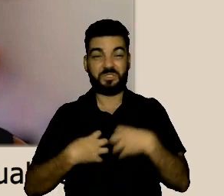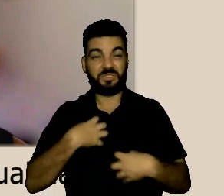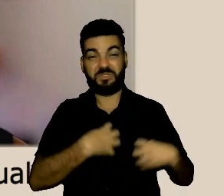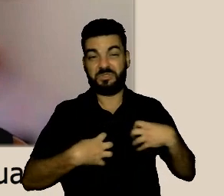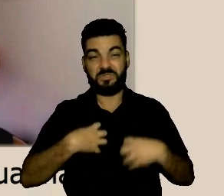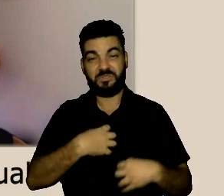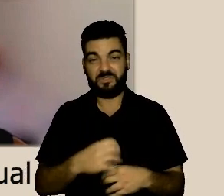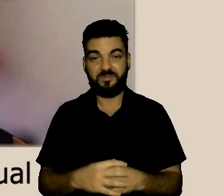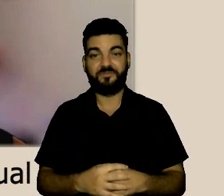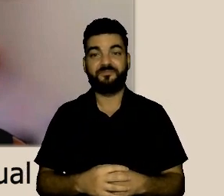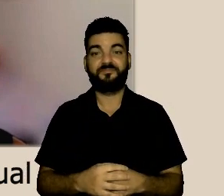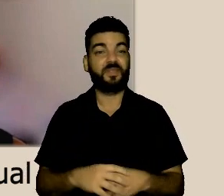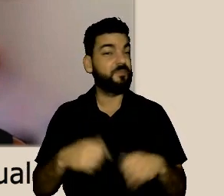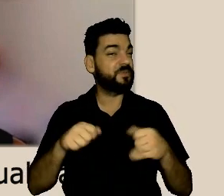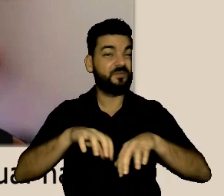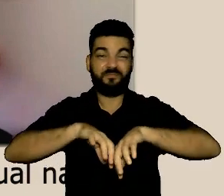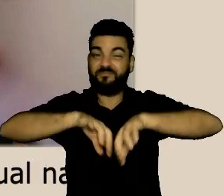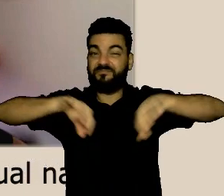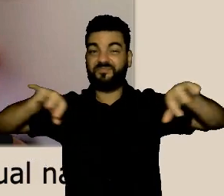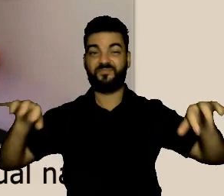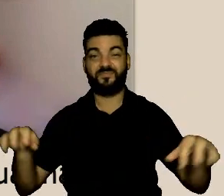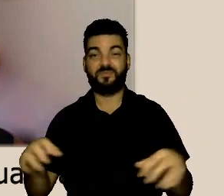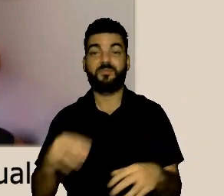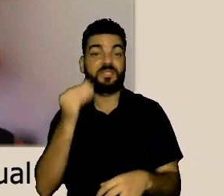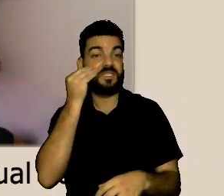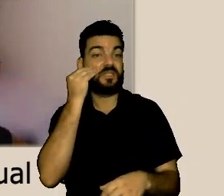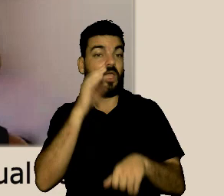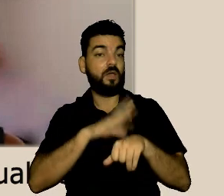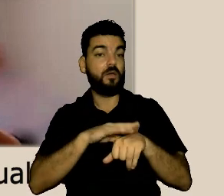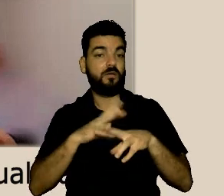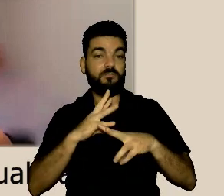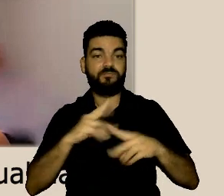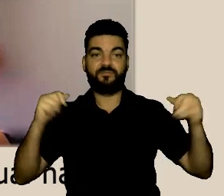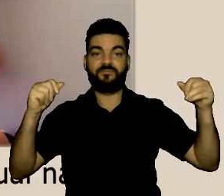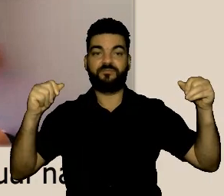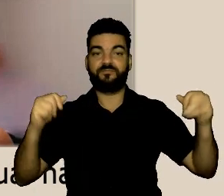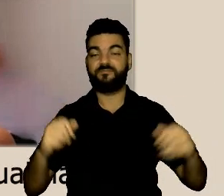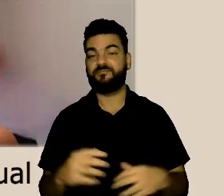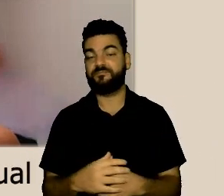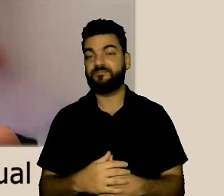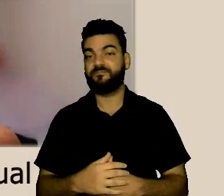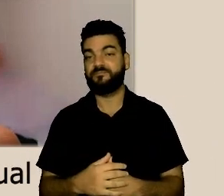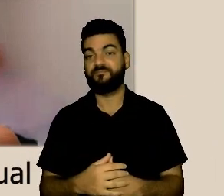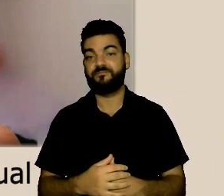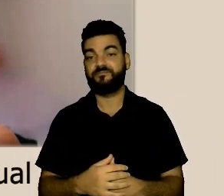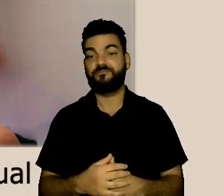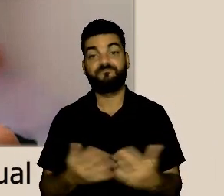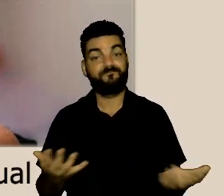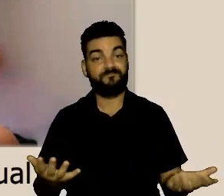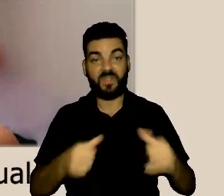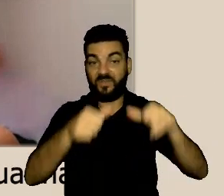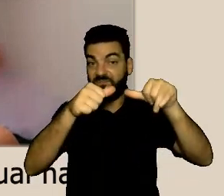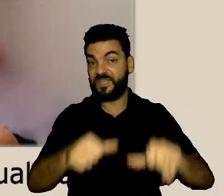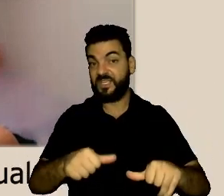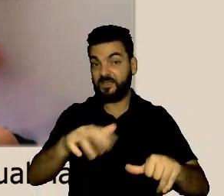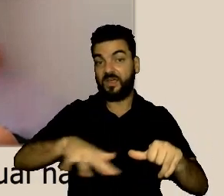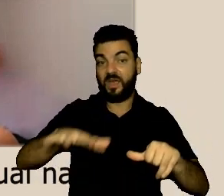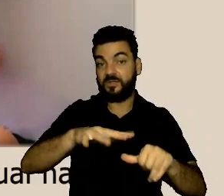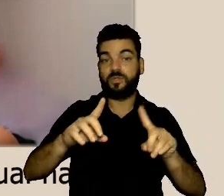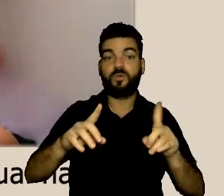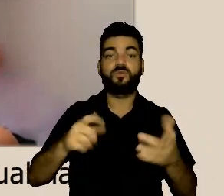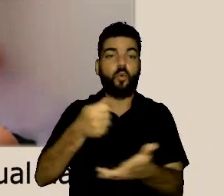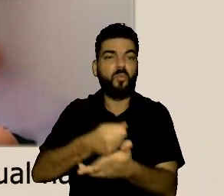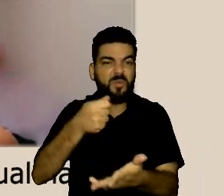ao contrário no ambiente ao contrário elas tiveram de ser afastadas do ambiente para se curar então